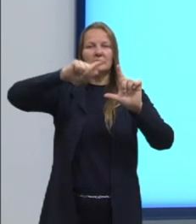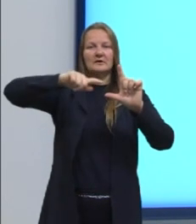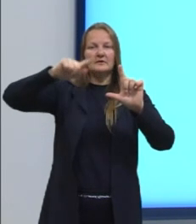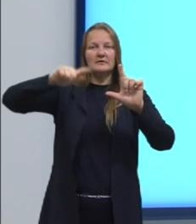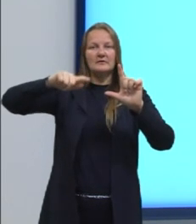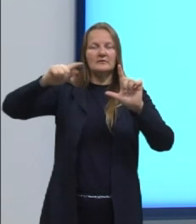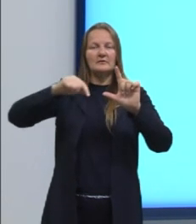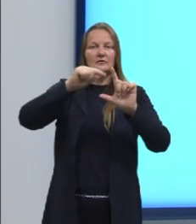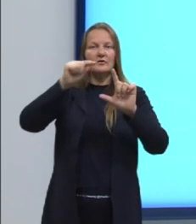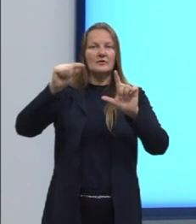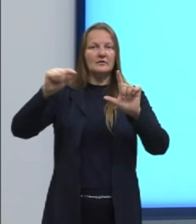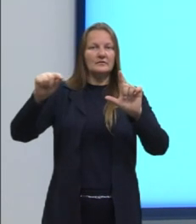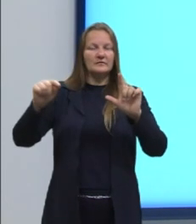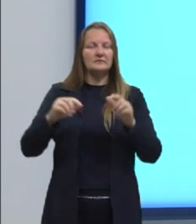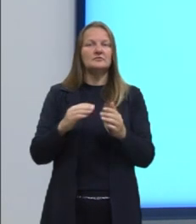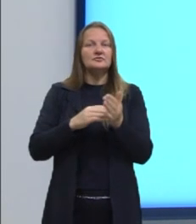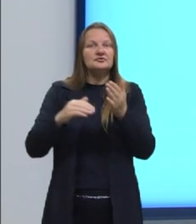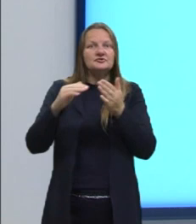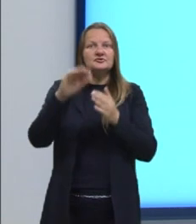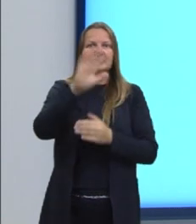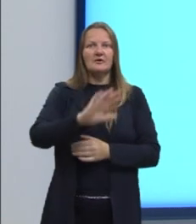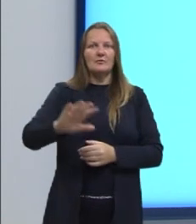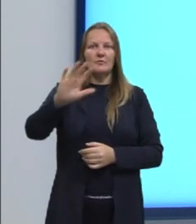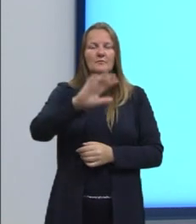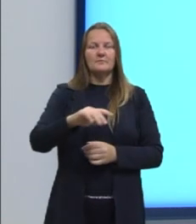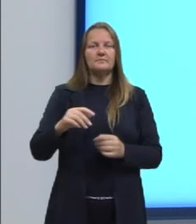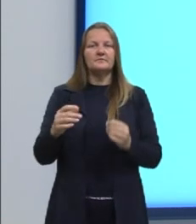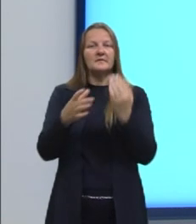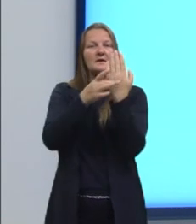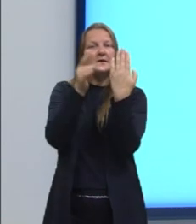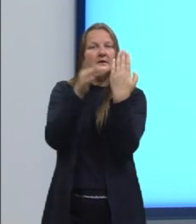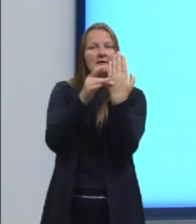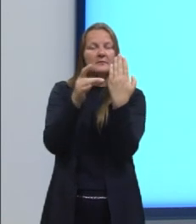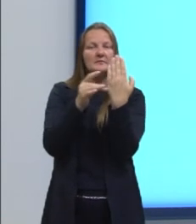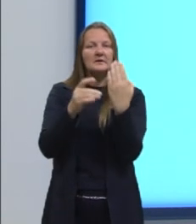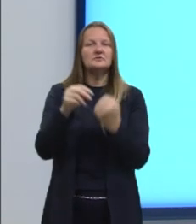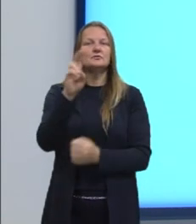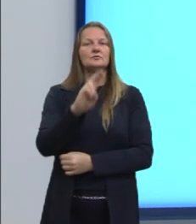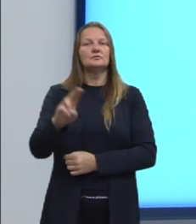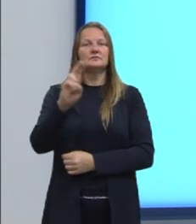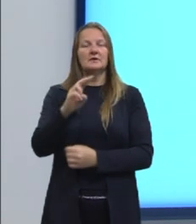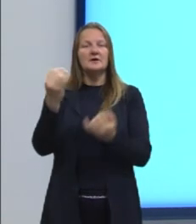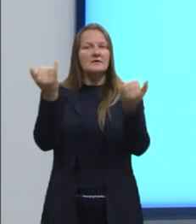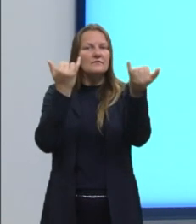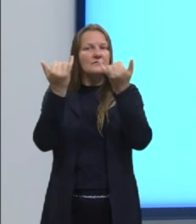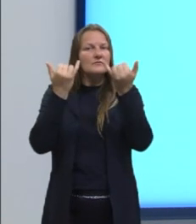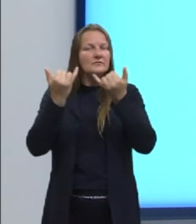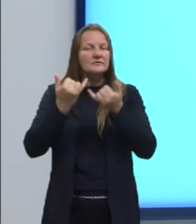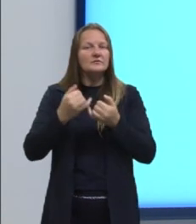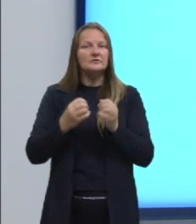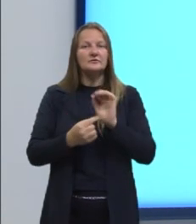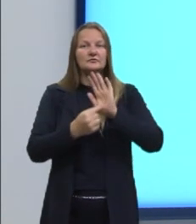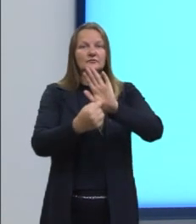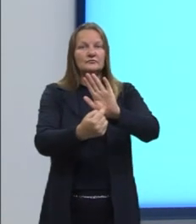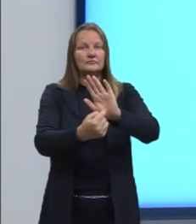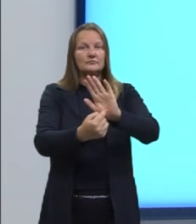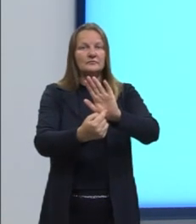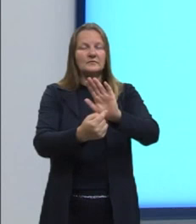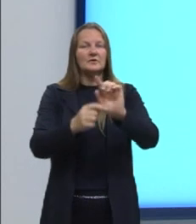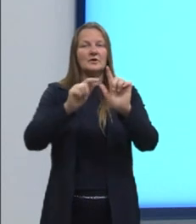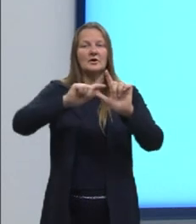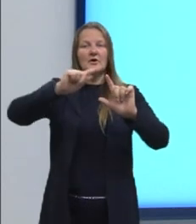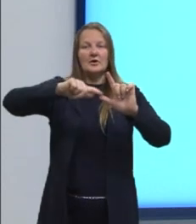As nossas habilidades, então, utilizar informações expressas em